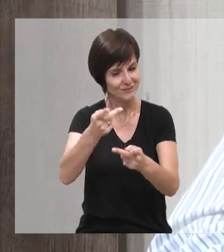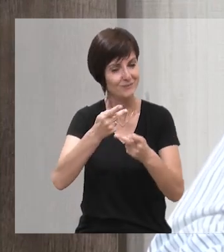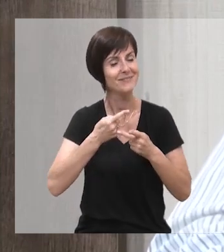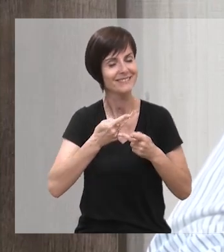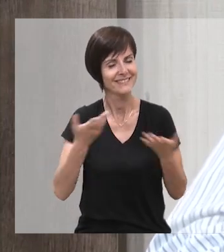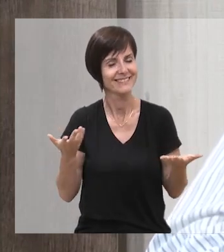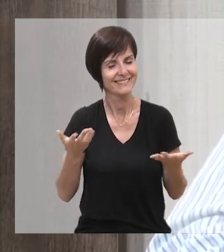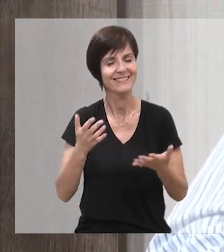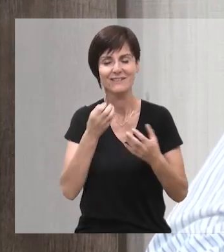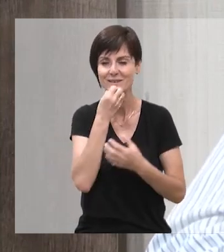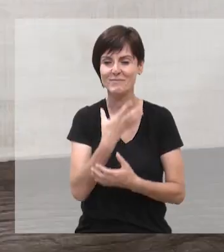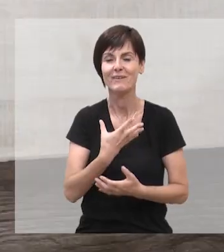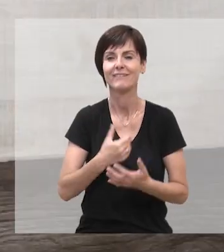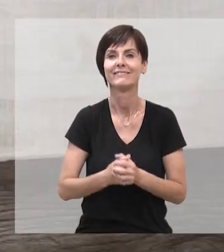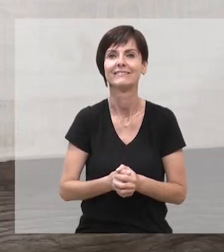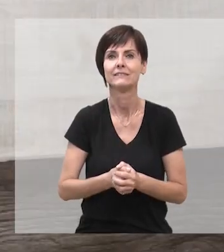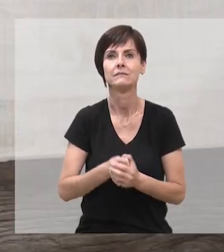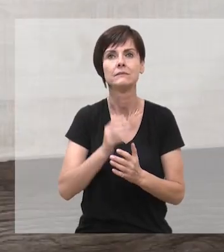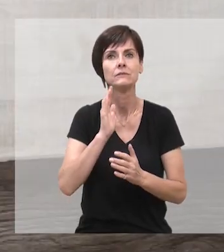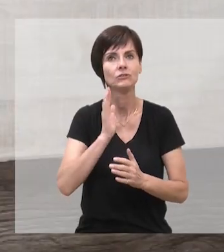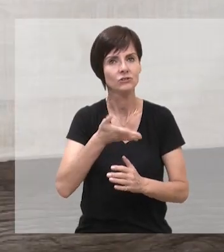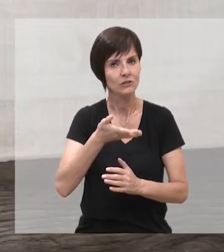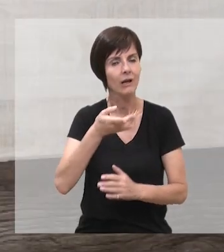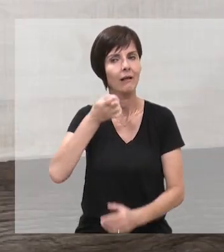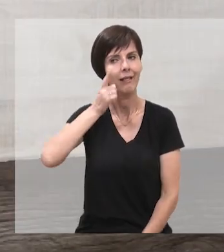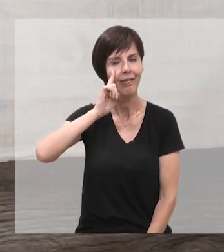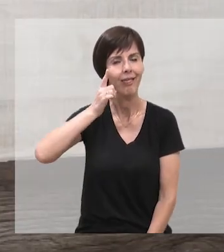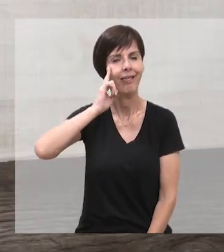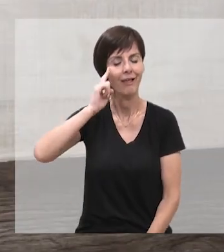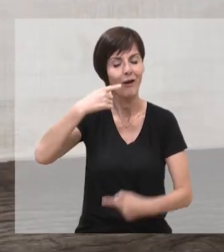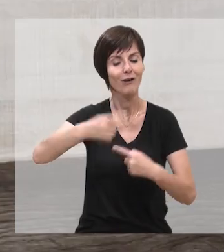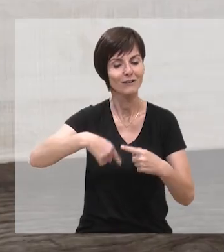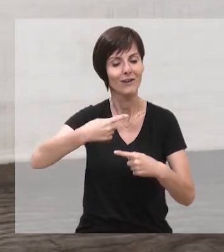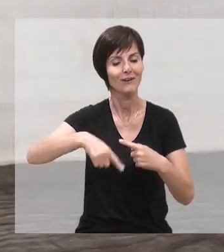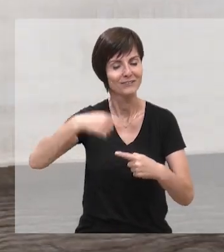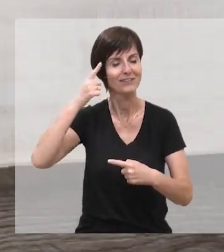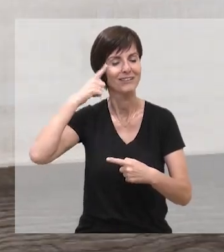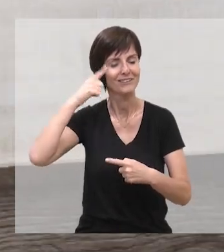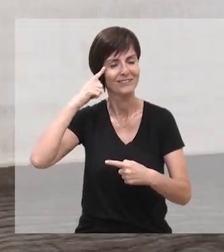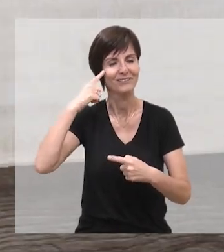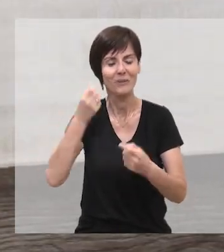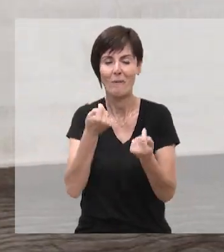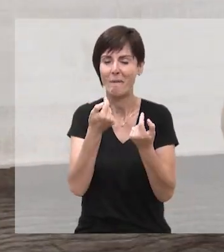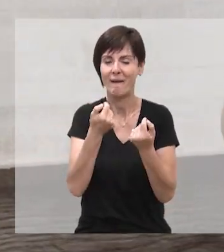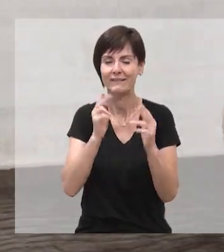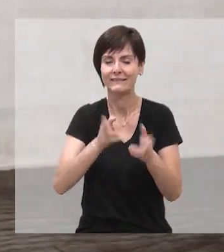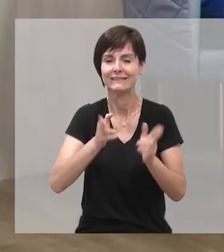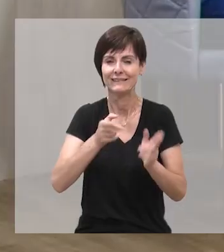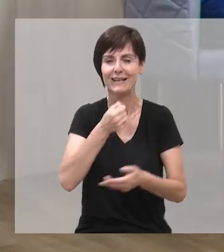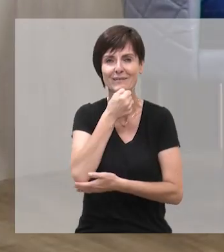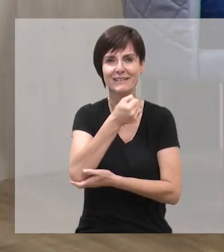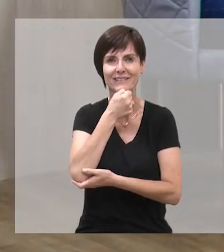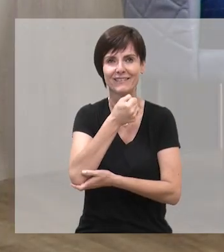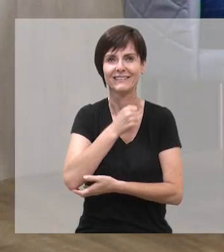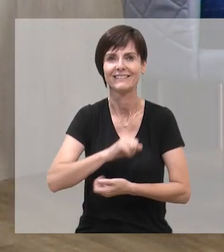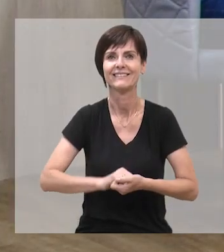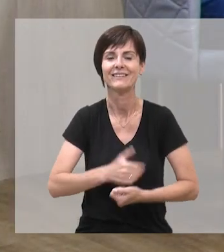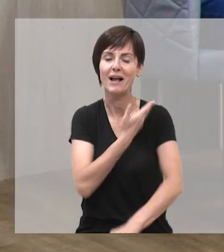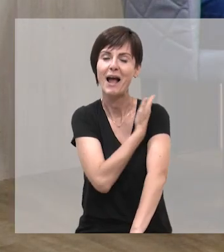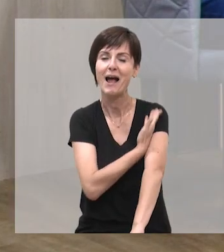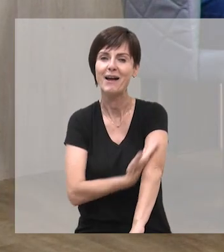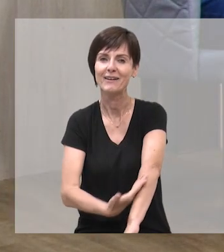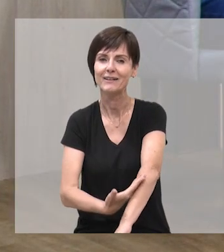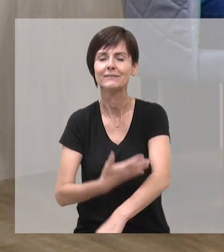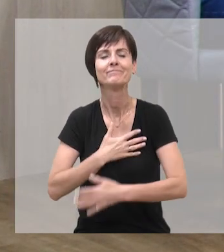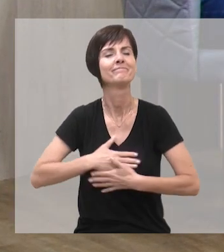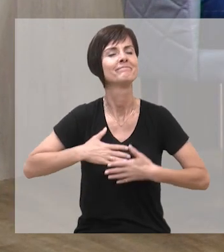tu vens aqui no Café com Letras. Já está ficando rotineiro até quase. Um habitué. habitué.